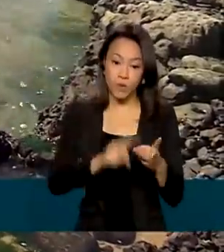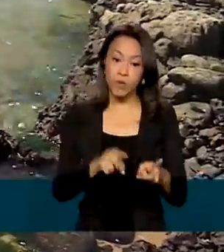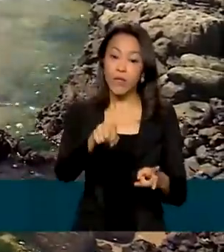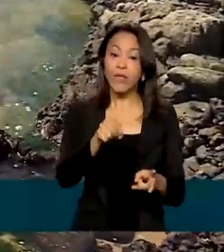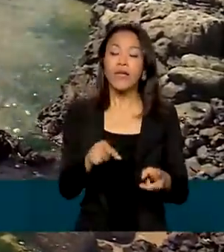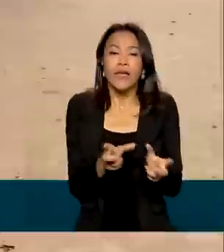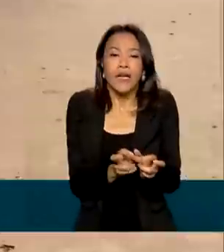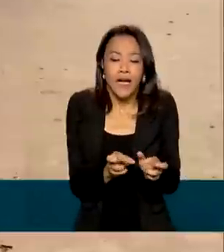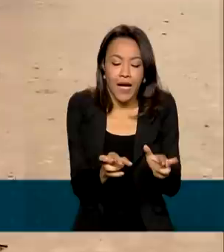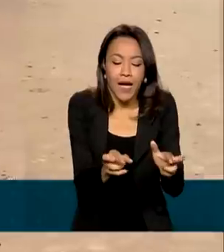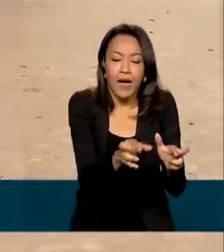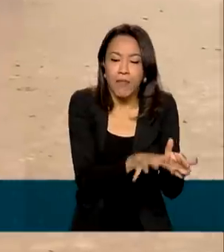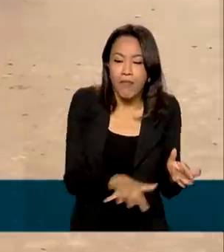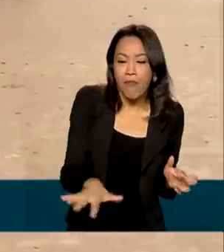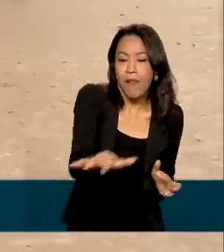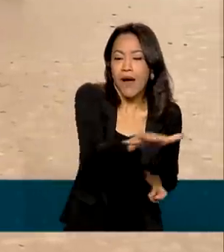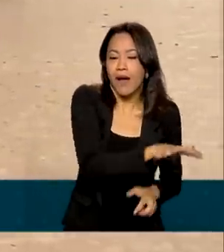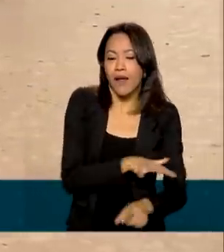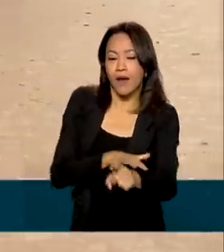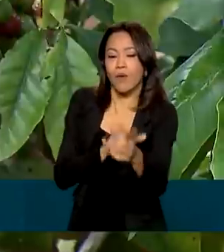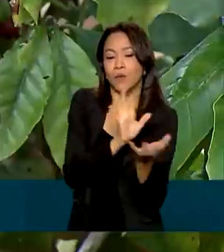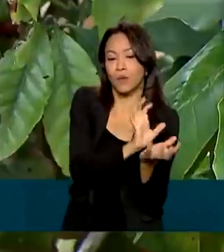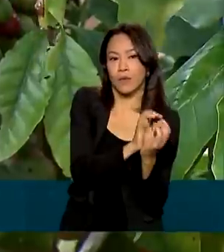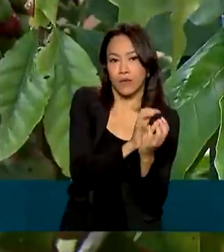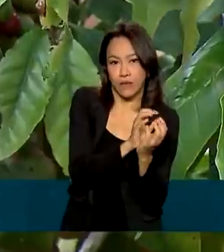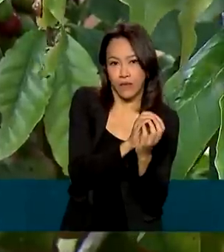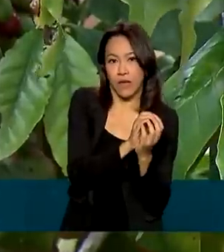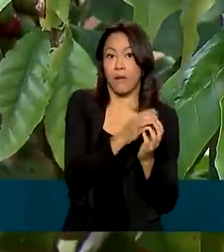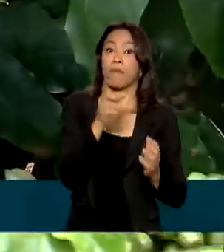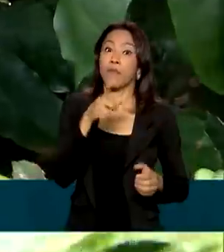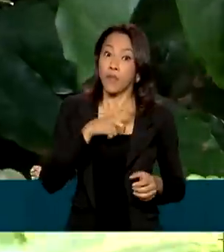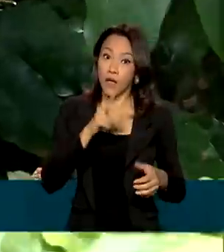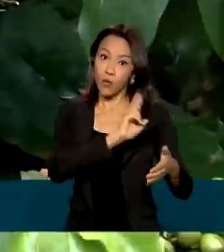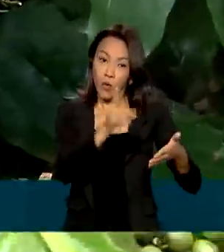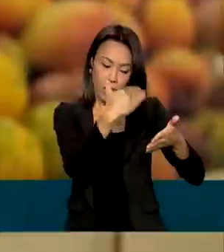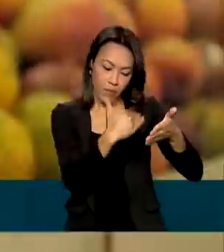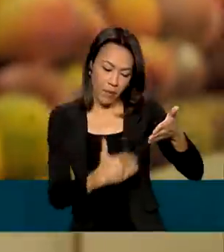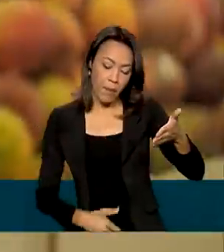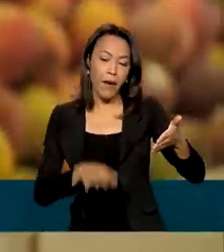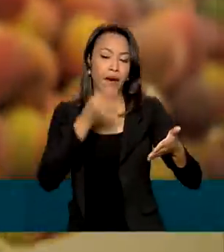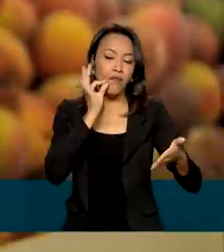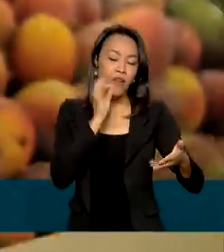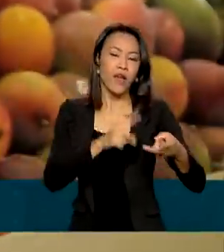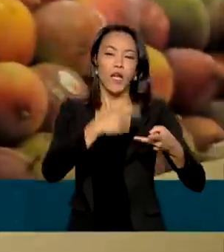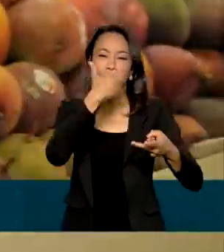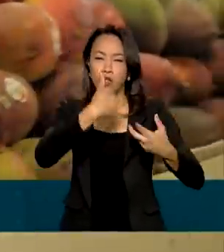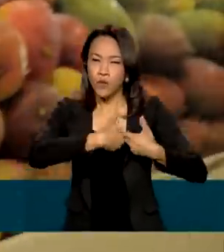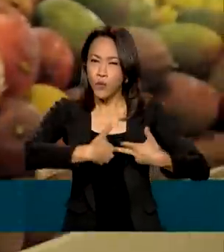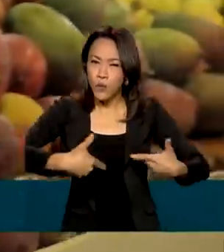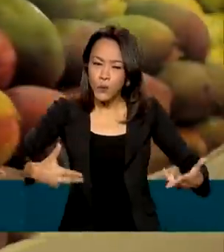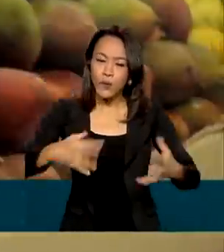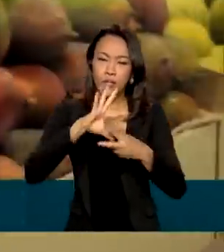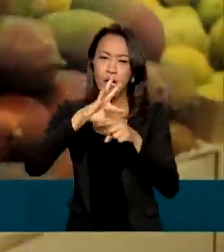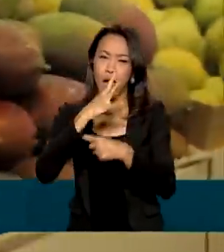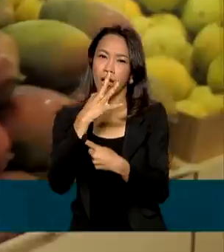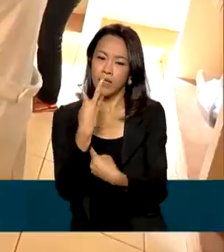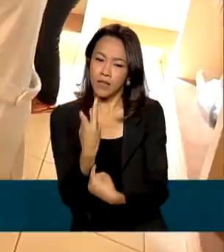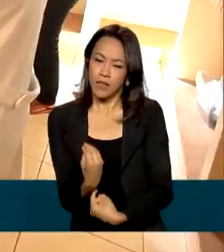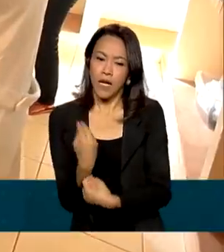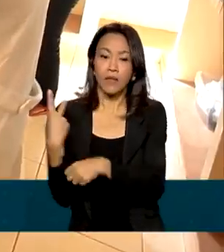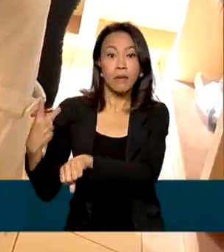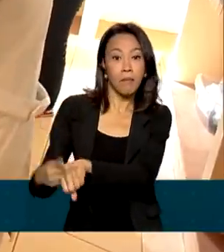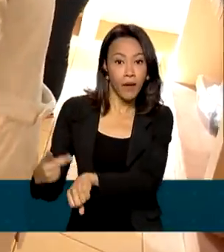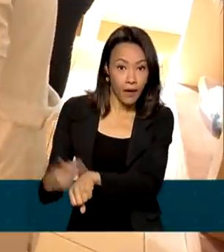camarão da Costa Negra, no Ceará. A lista também inclui cafés, frutas, artesanatos e pedras.